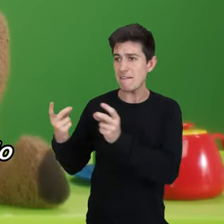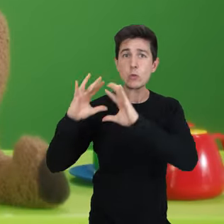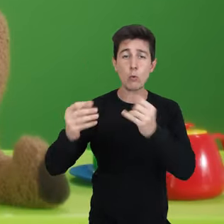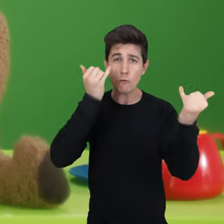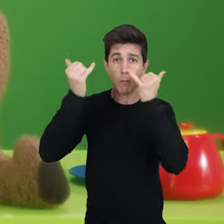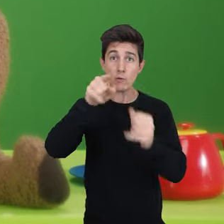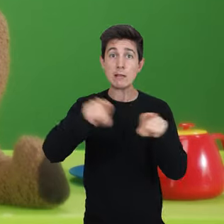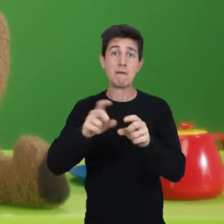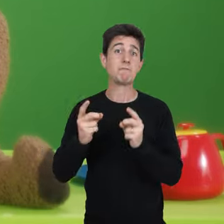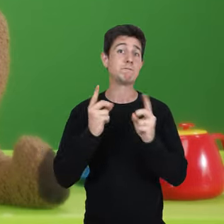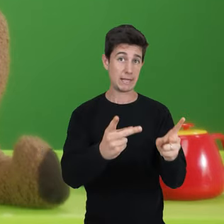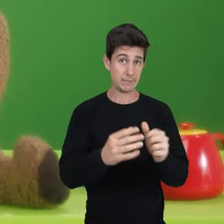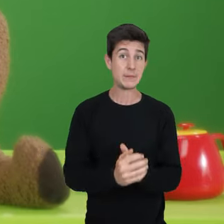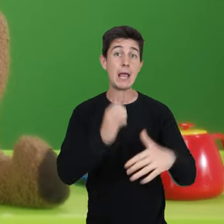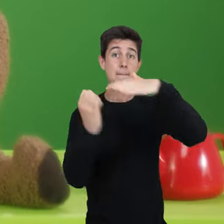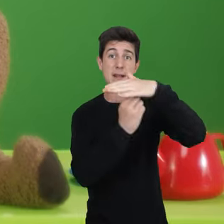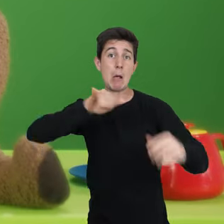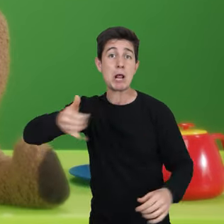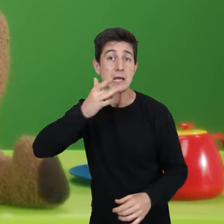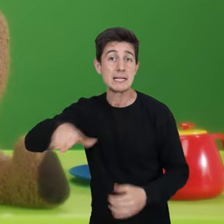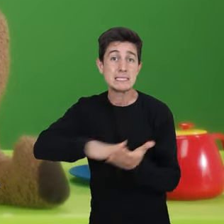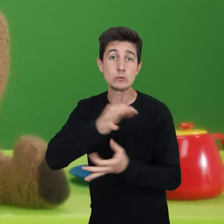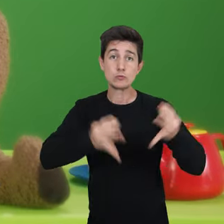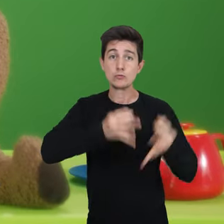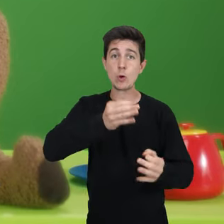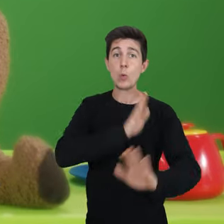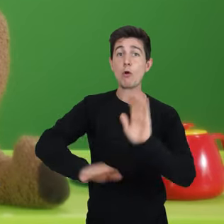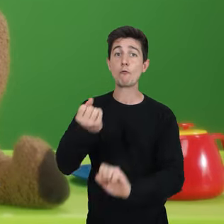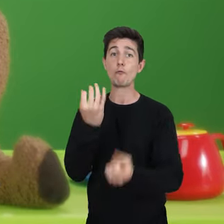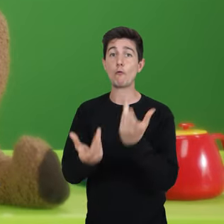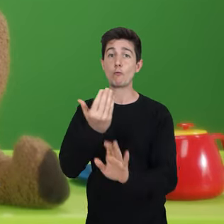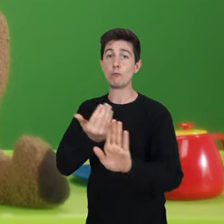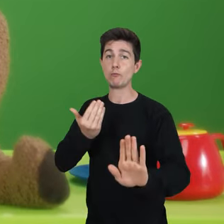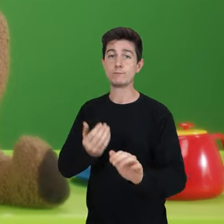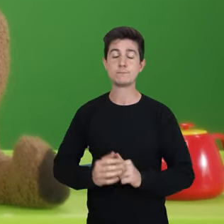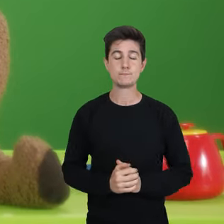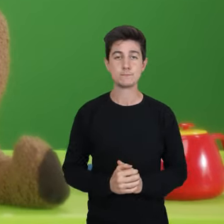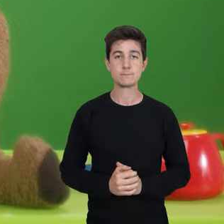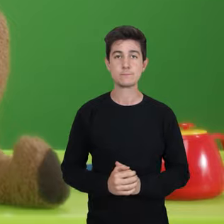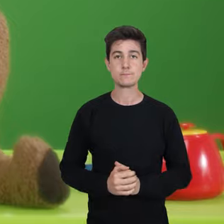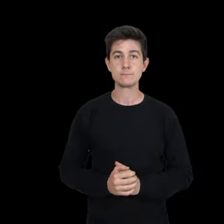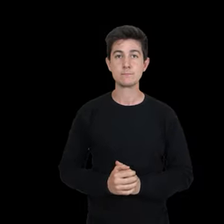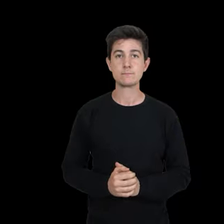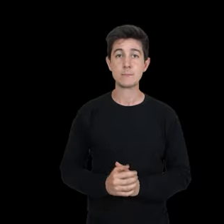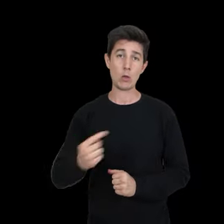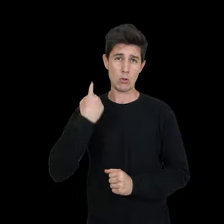de dados ruins. Sua privacidade será violada. Você também será vendido de forma incansada. As empresas vão explorar crianças impunemente. Mantenha longe do fogo.